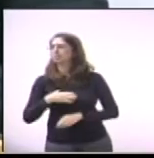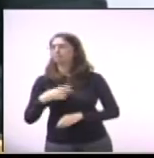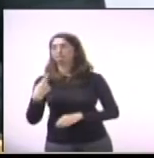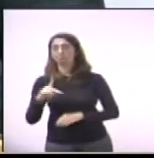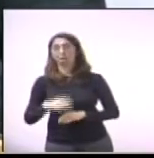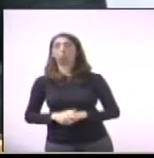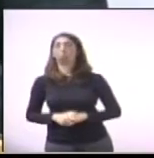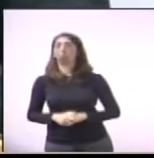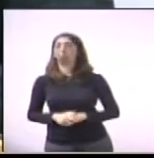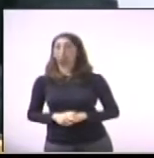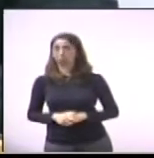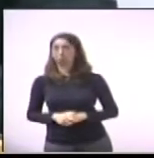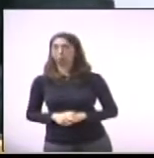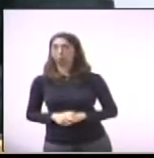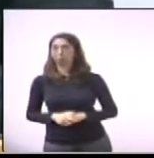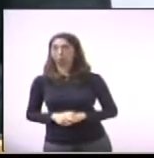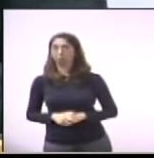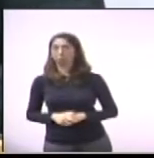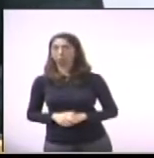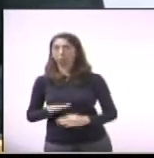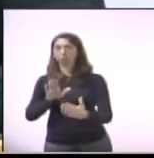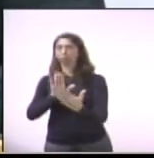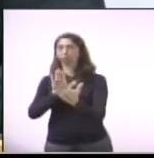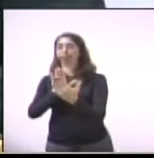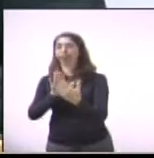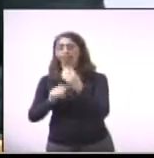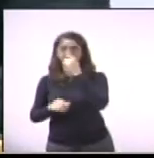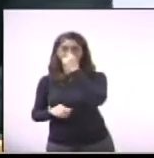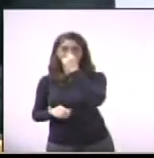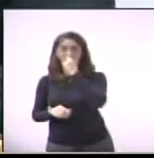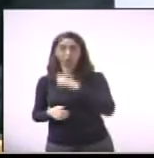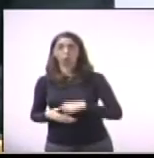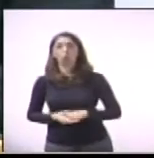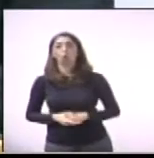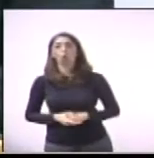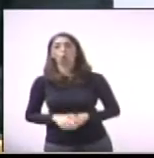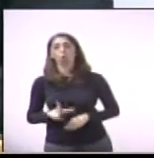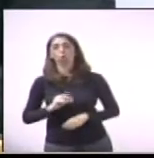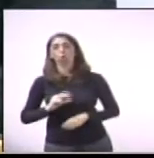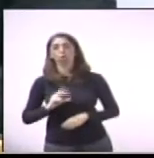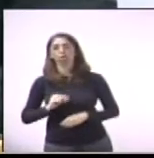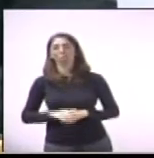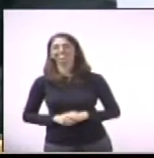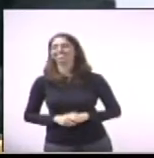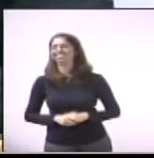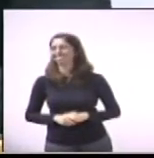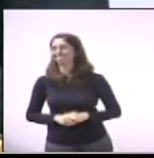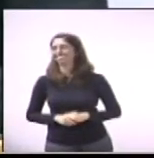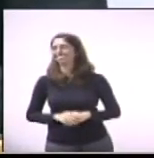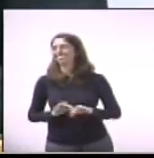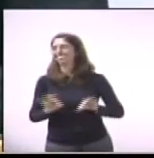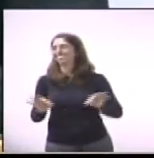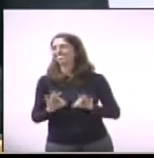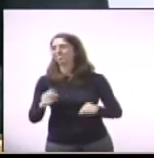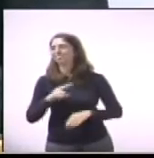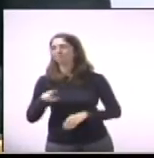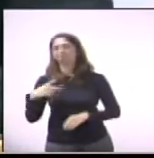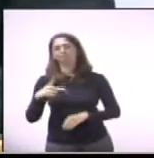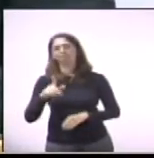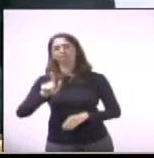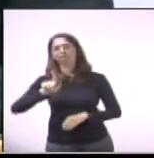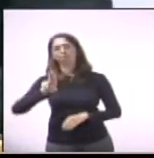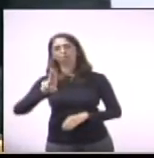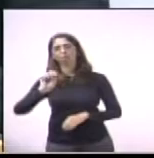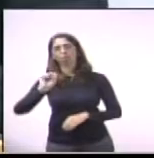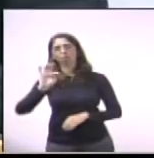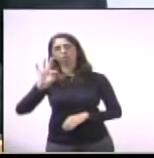hora que vai encarar o menino, uma forma de brincadeira, Gustavo, a gente sabe sua dedicação nos treinos, eu que acompanhei você